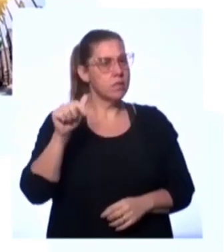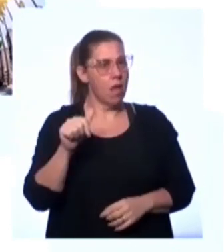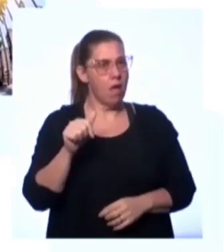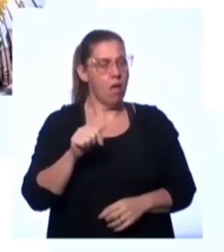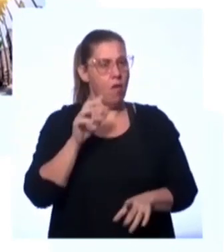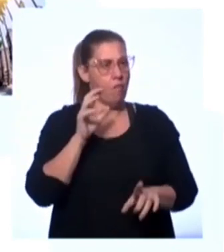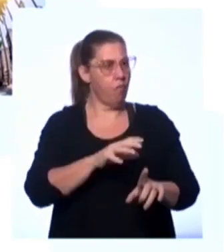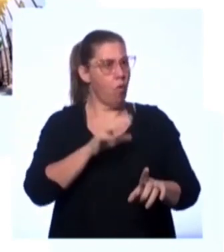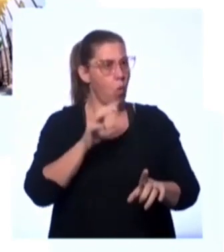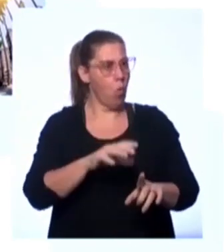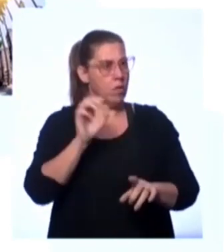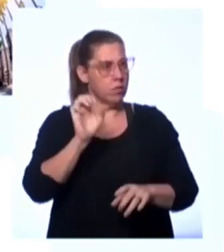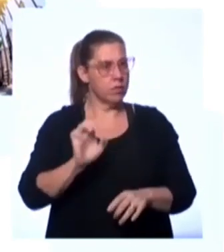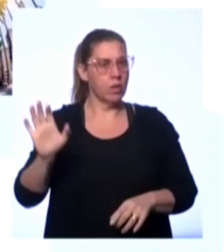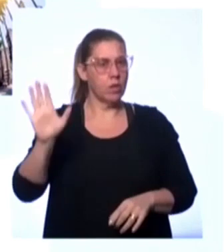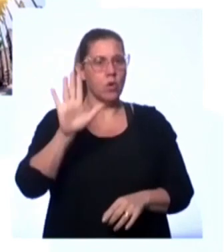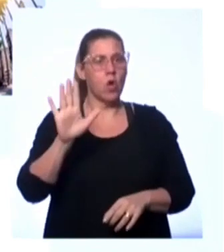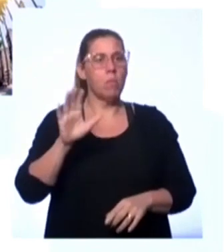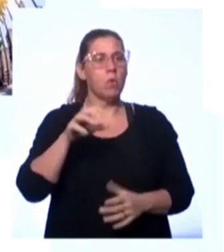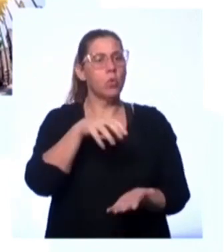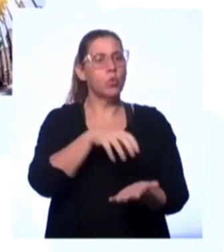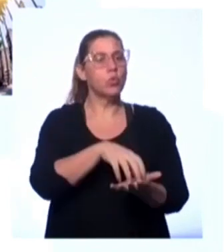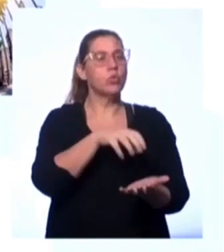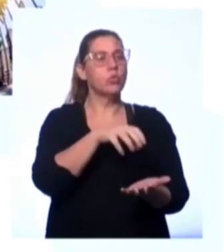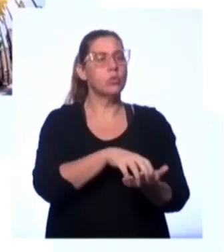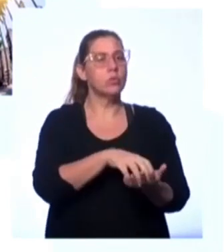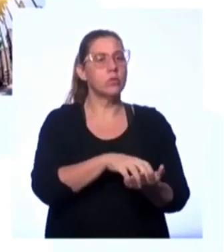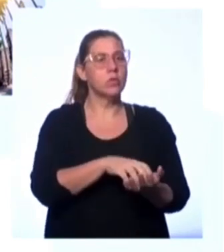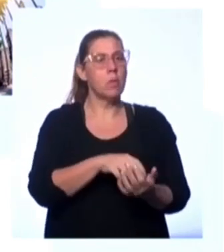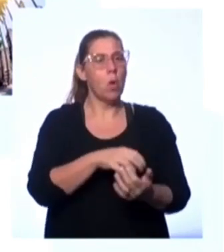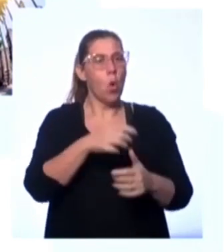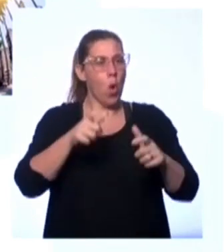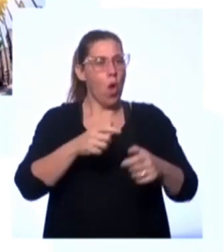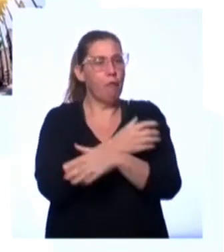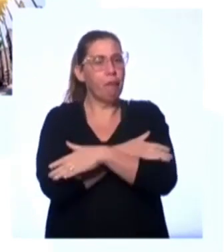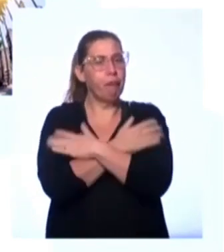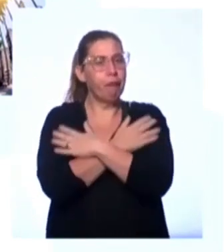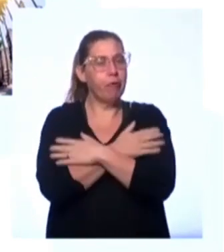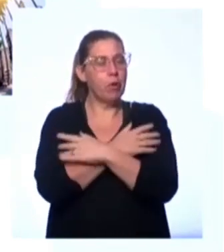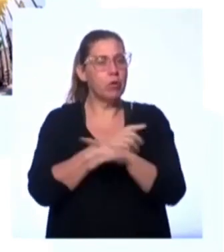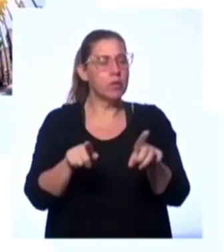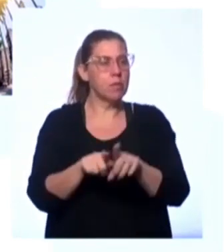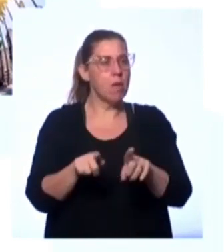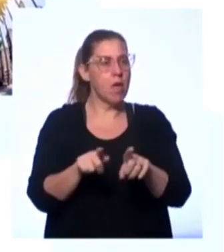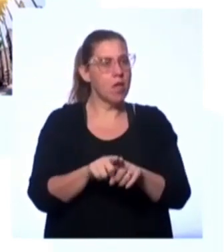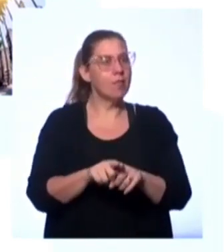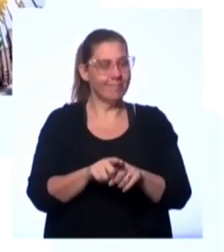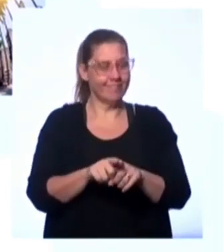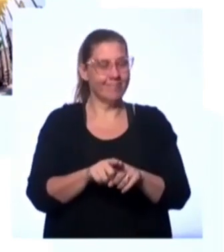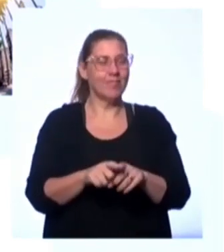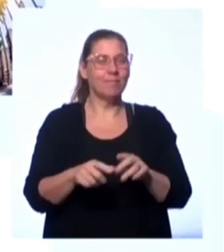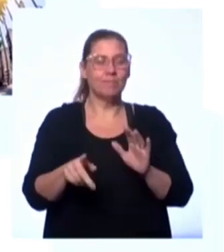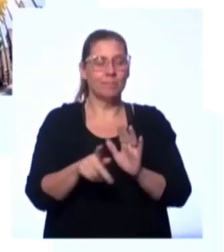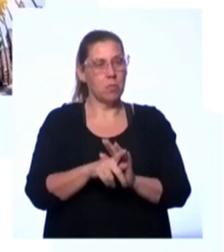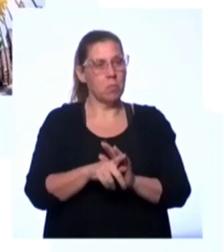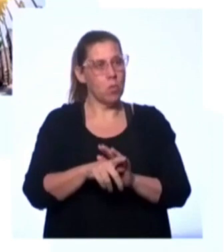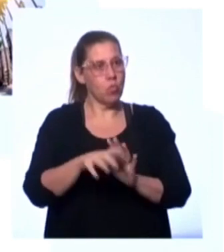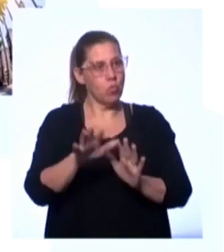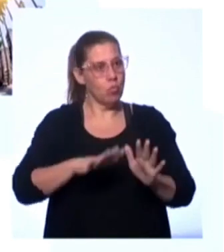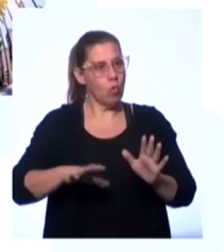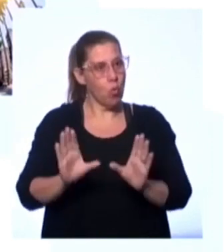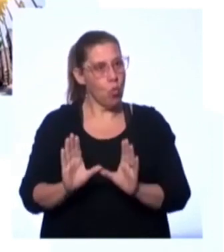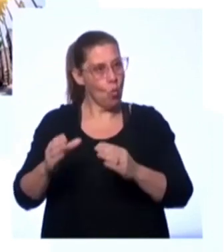europeia, assim como no centro, Campo do Jordão, influência também das comunidades alemães. Vejam, esses